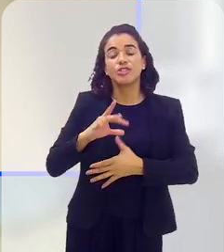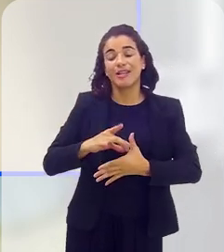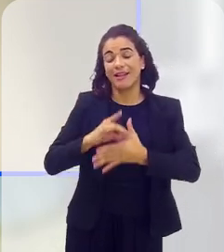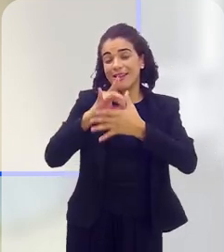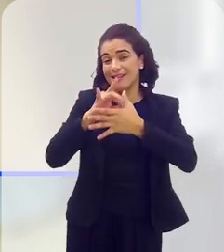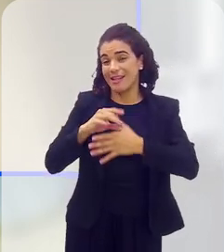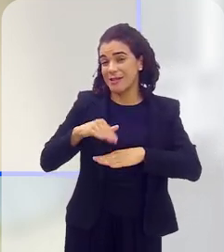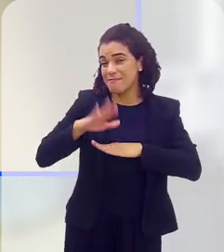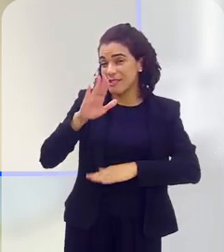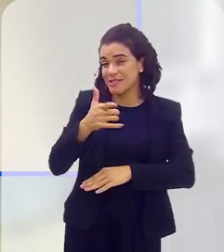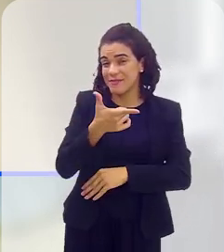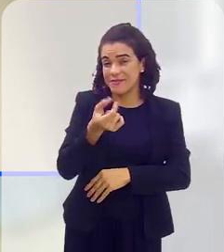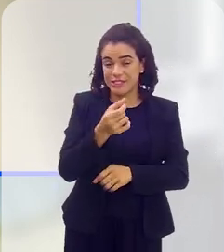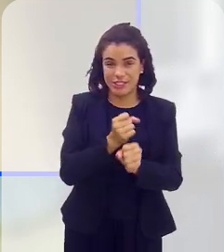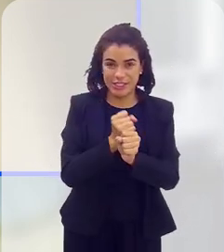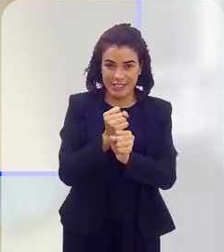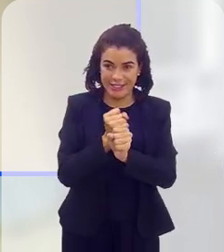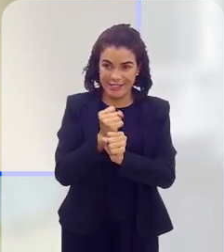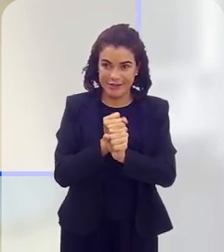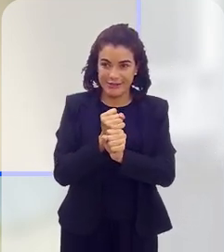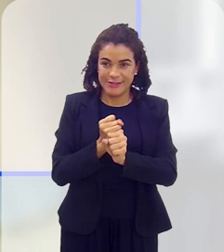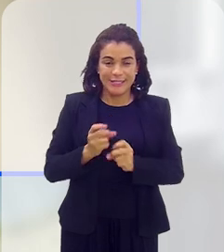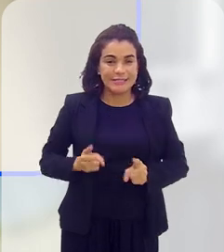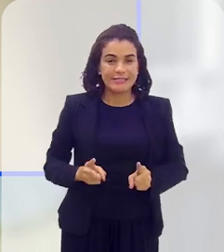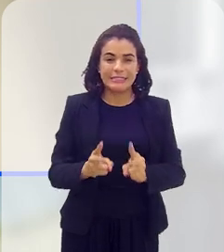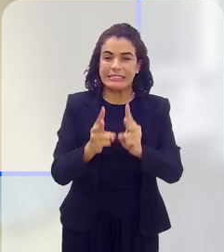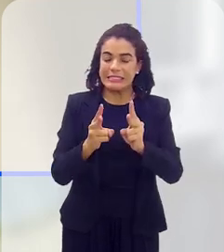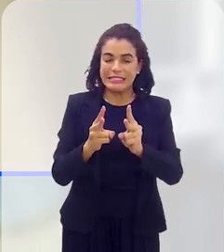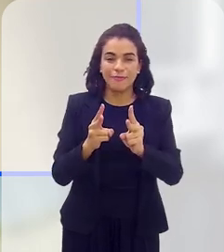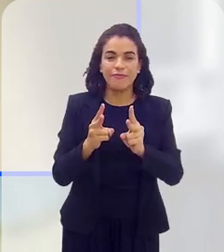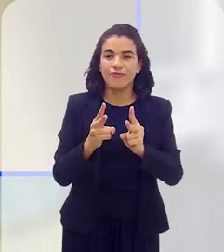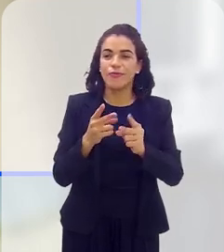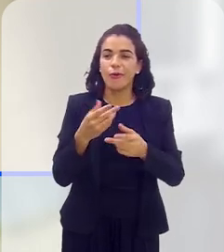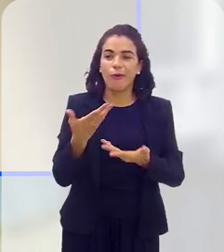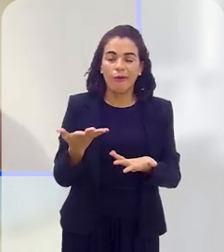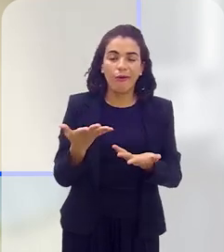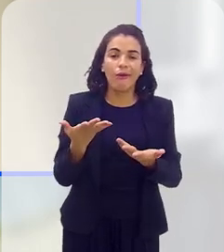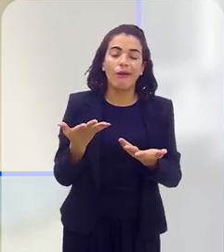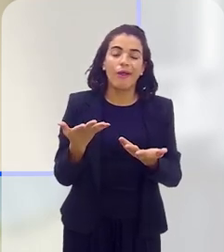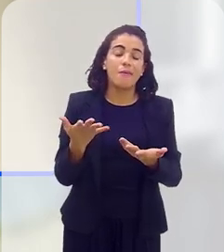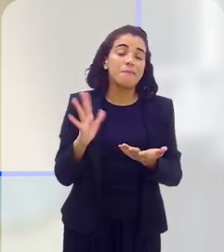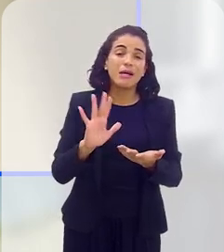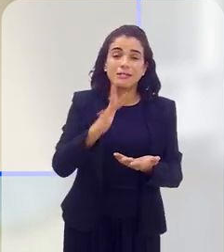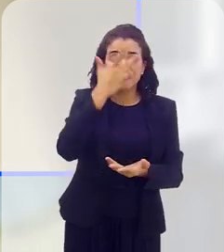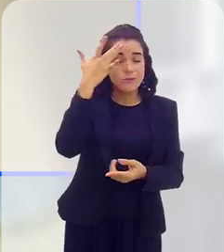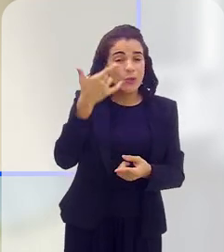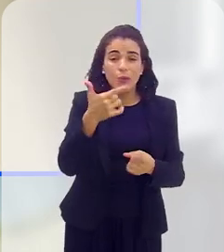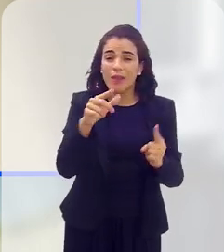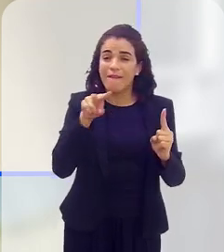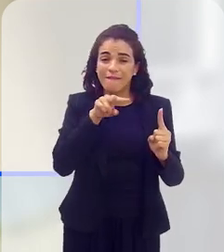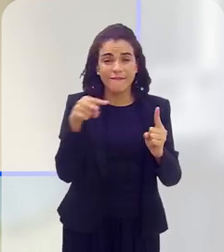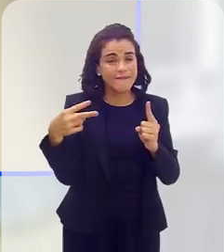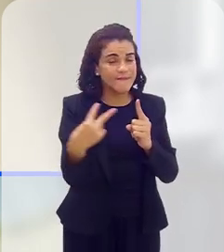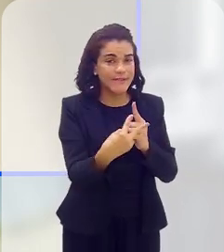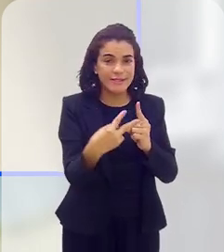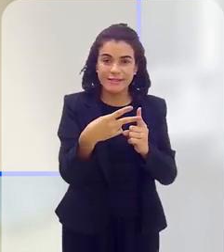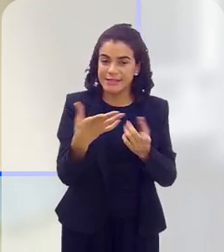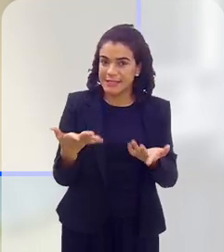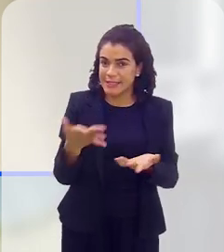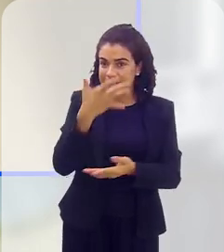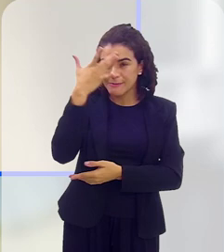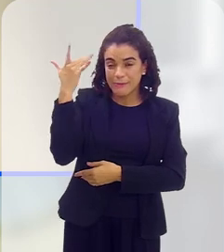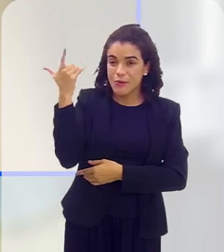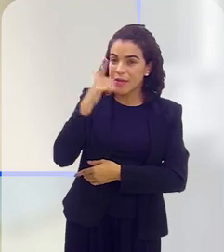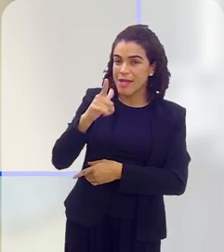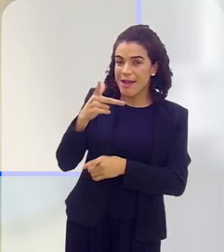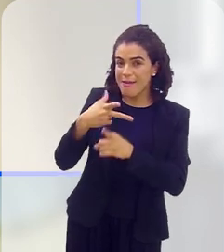já estou na liderança já há mais de 20 anos e sempre foi assim, empurrando, e as pessoas não têm muita visão sobre isso, as pessoas,